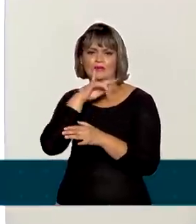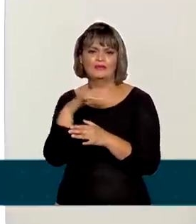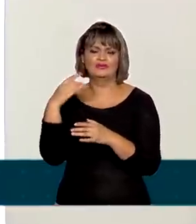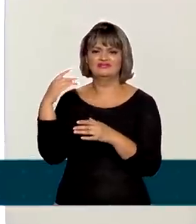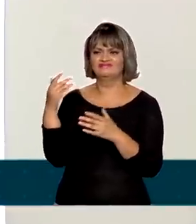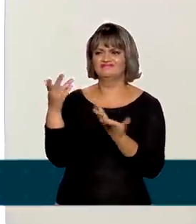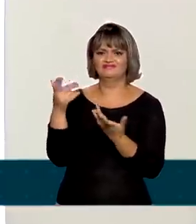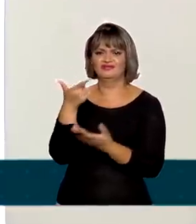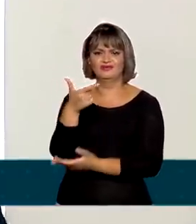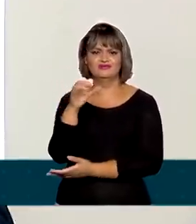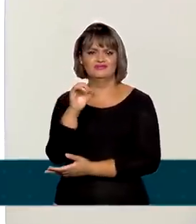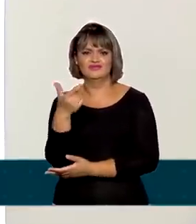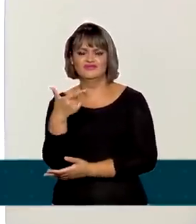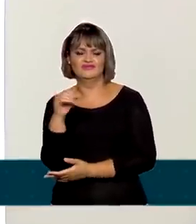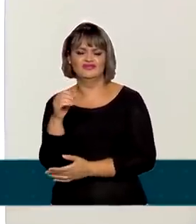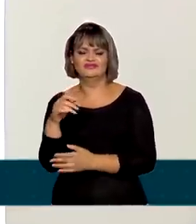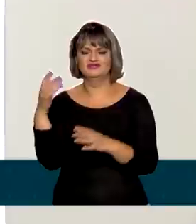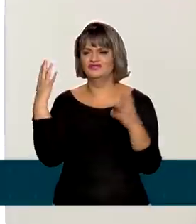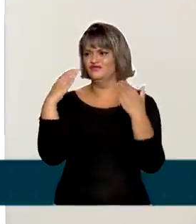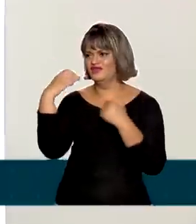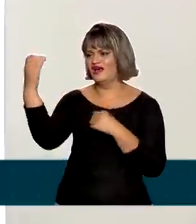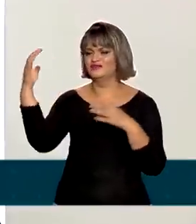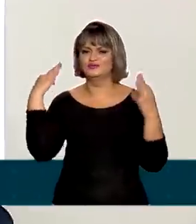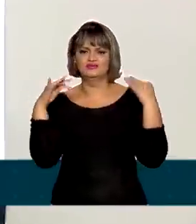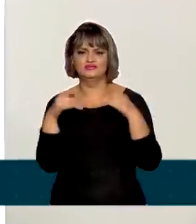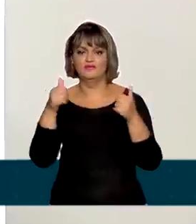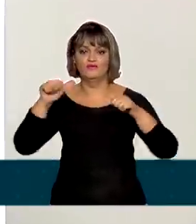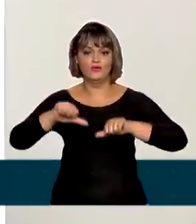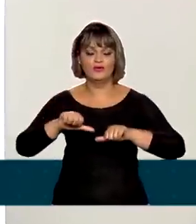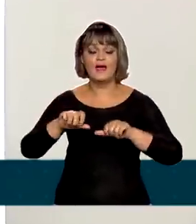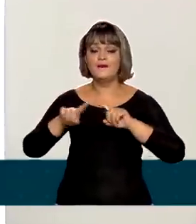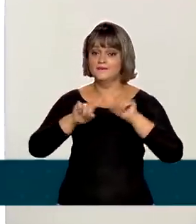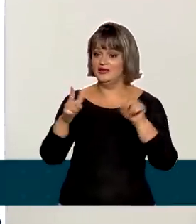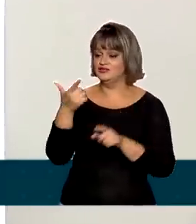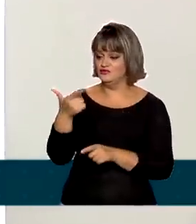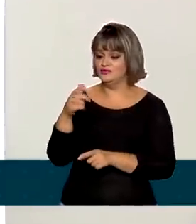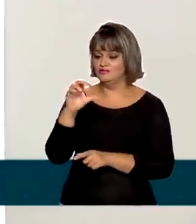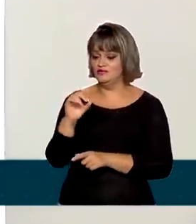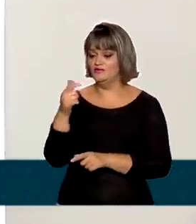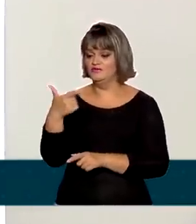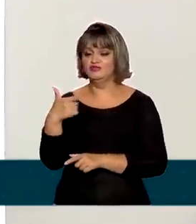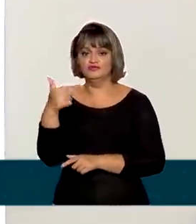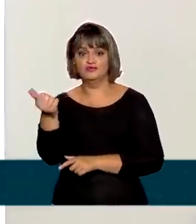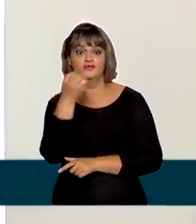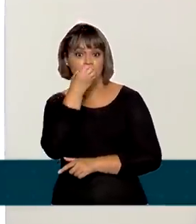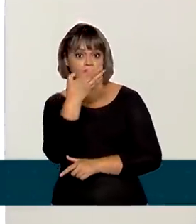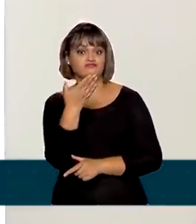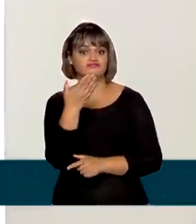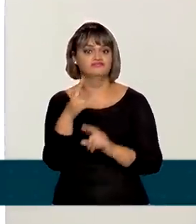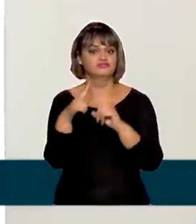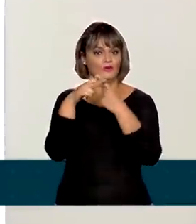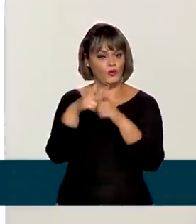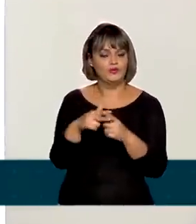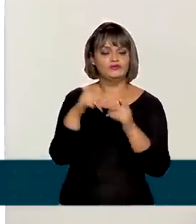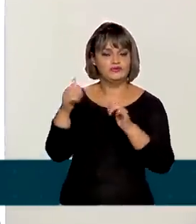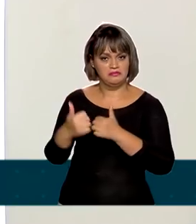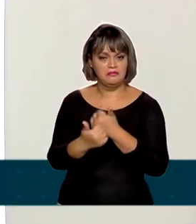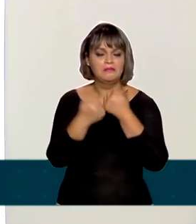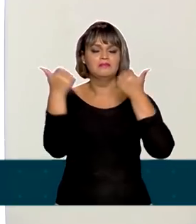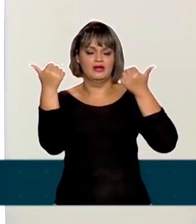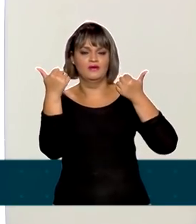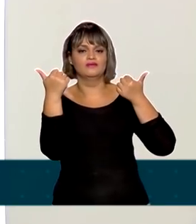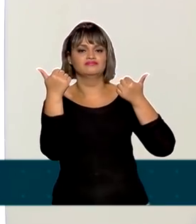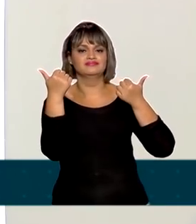que foi 2020. Já para o setor de turismo, 2021 foi um ano, então, de recuperação dessas perdas,